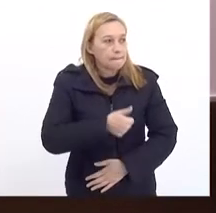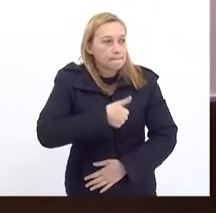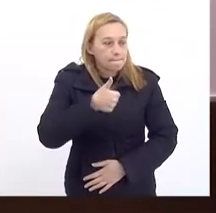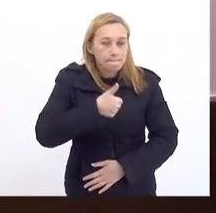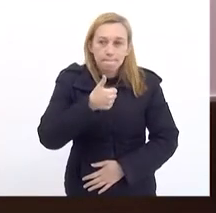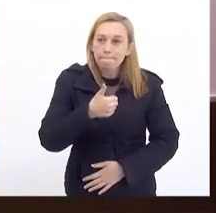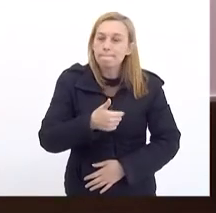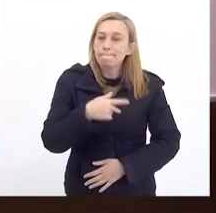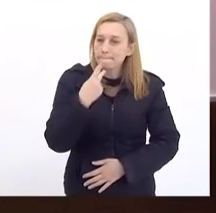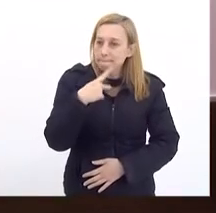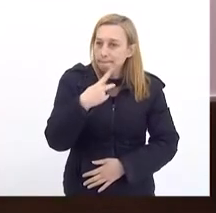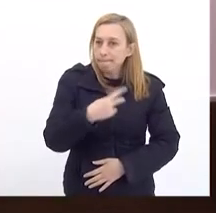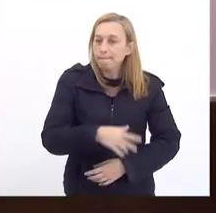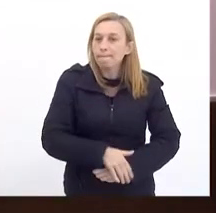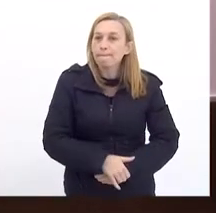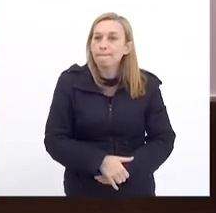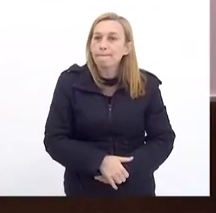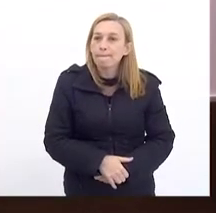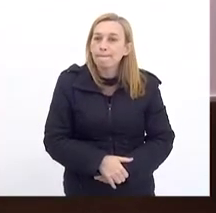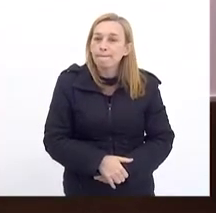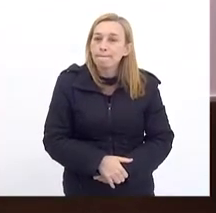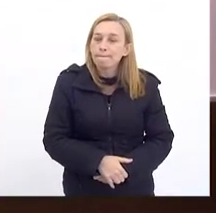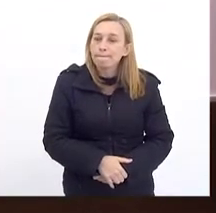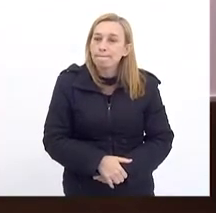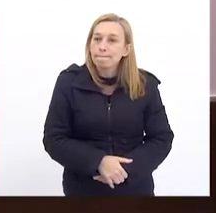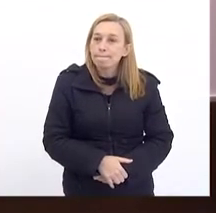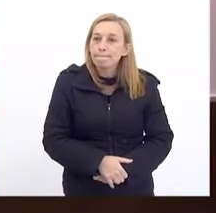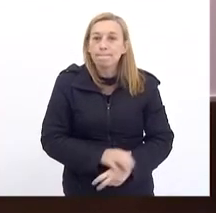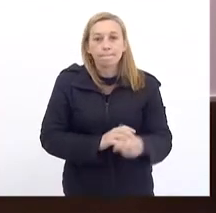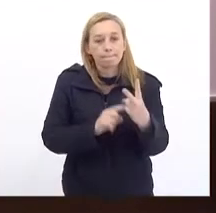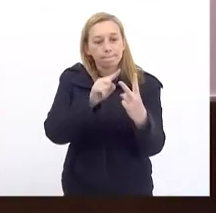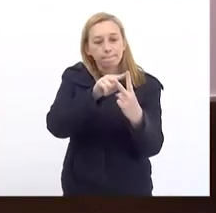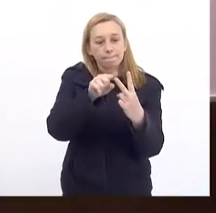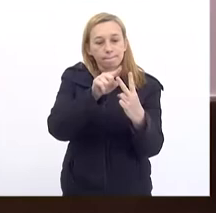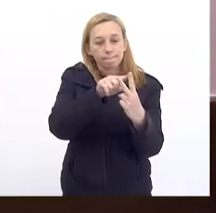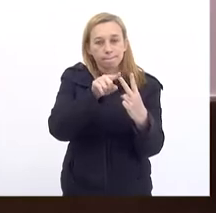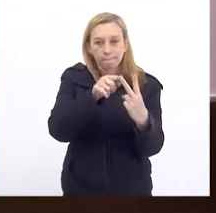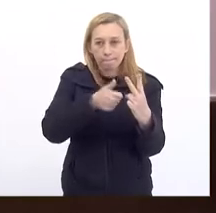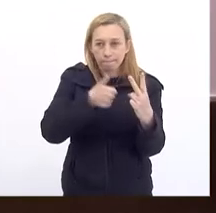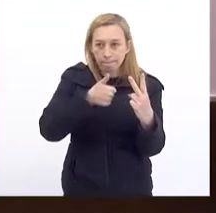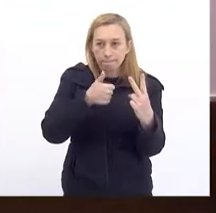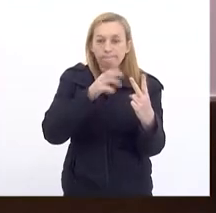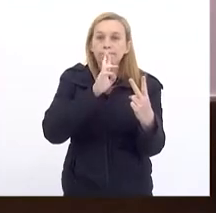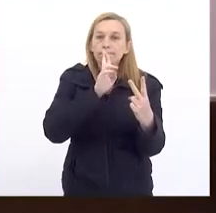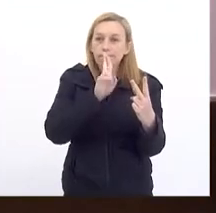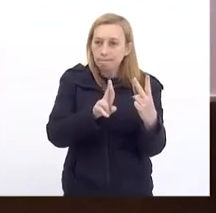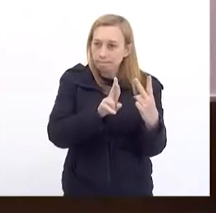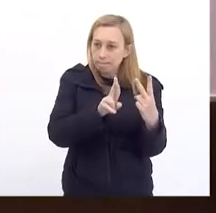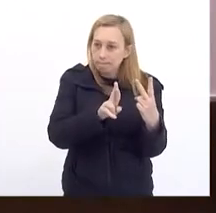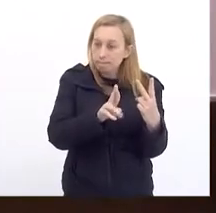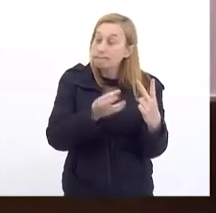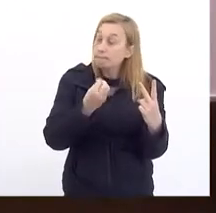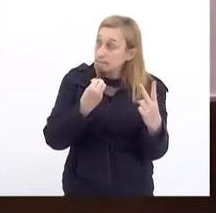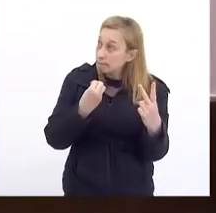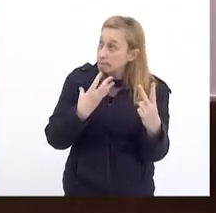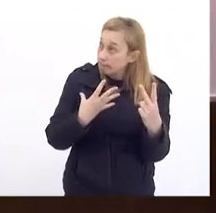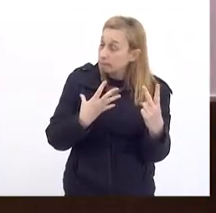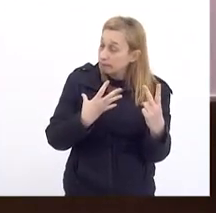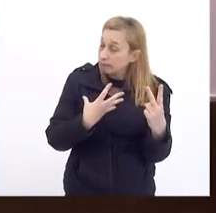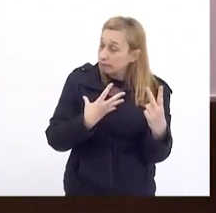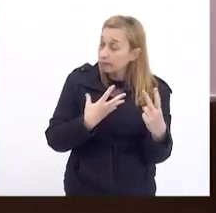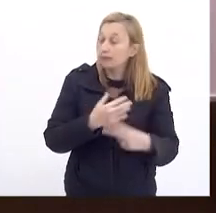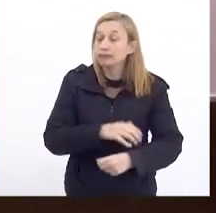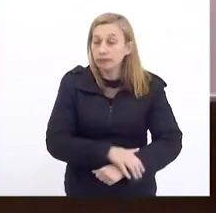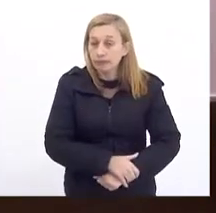excelência Que as suas Duas primeiras Respostas Foram bastante Convincentes